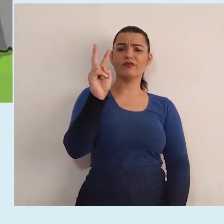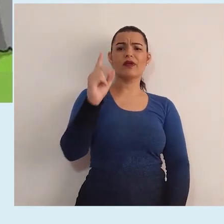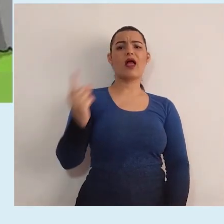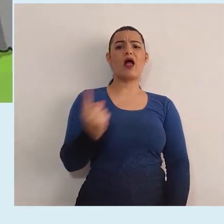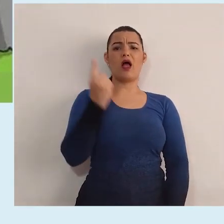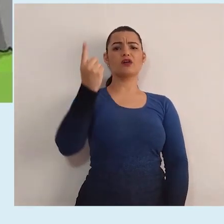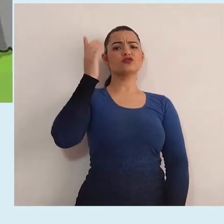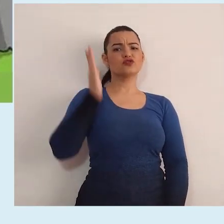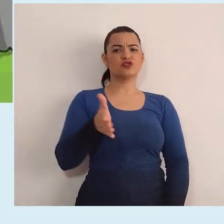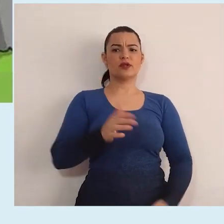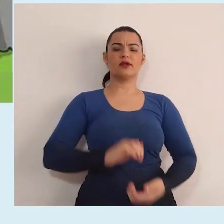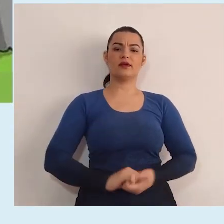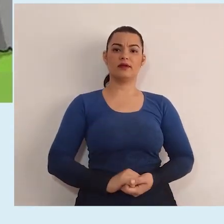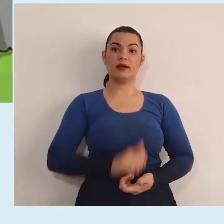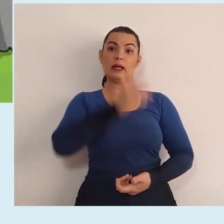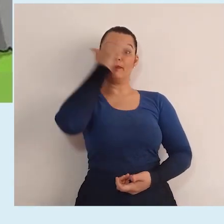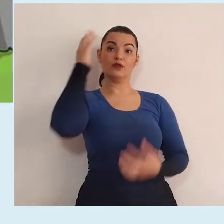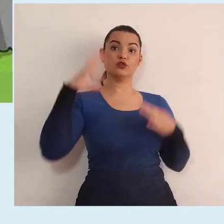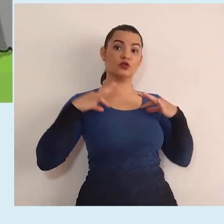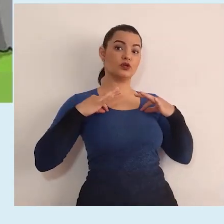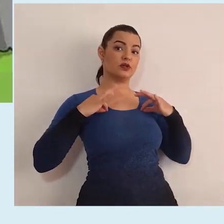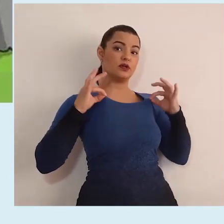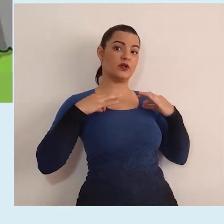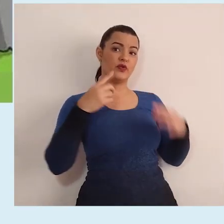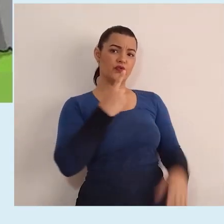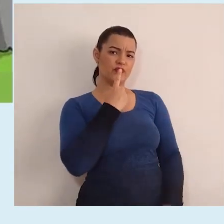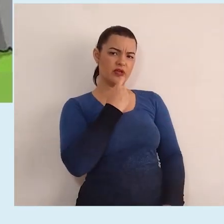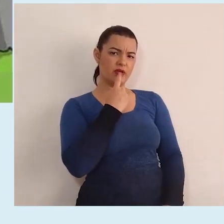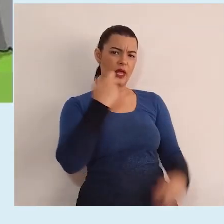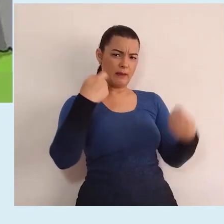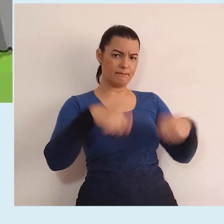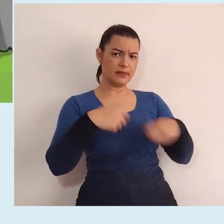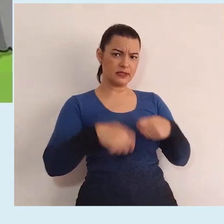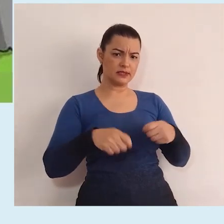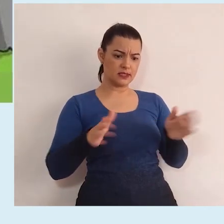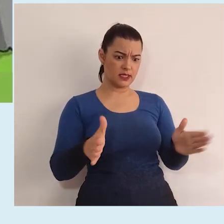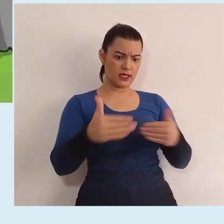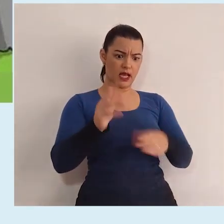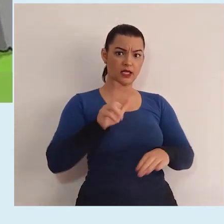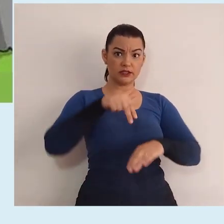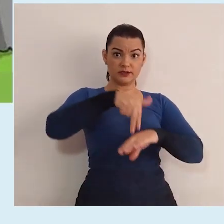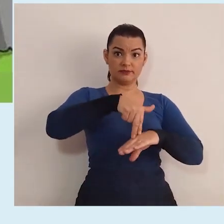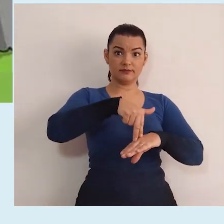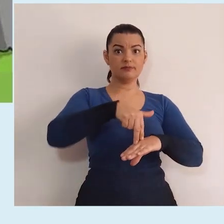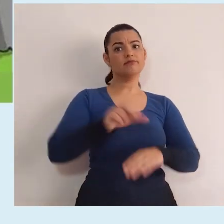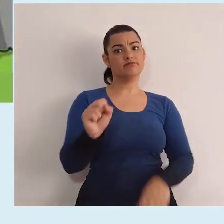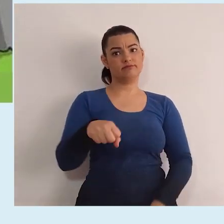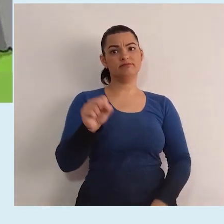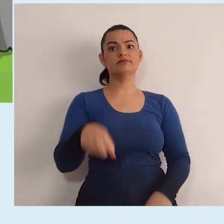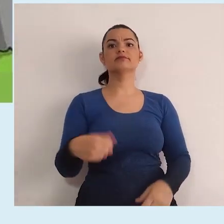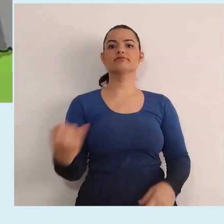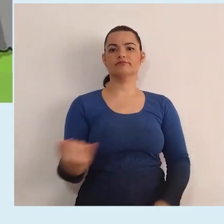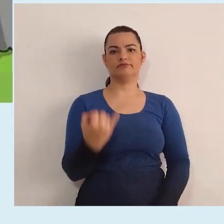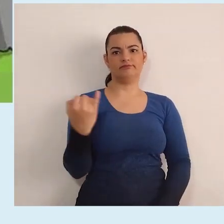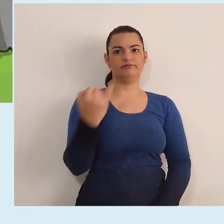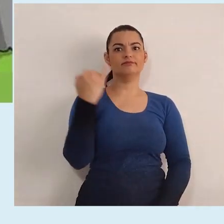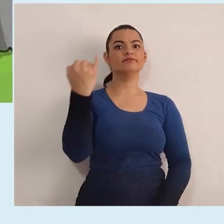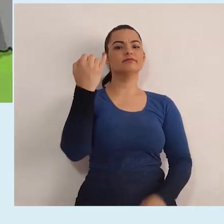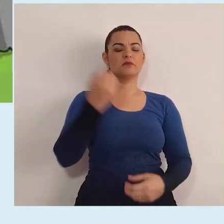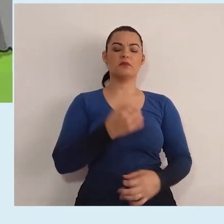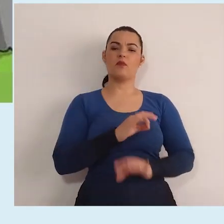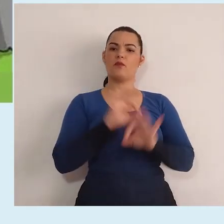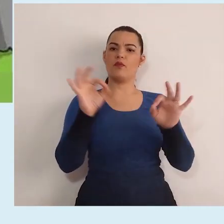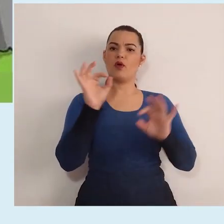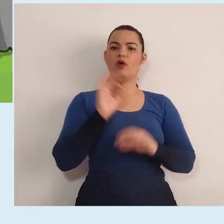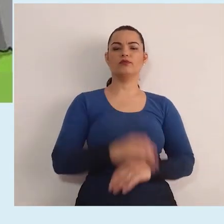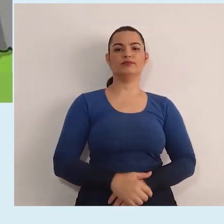sem um caixote. A pessoa que está com a camiseta vermelha, precisa de um caixote? Sim, para ela um